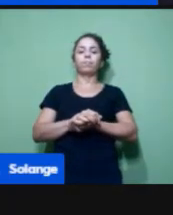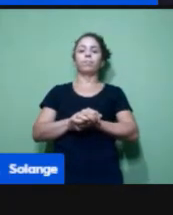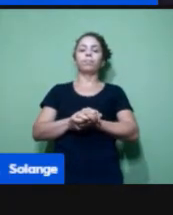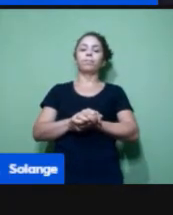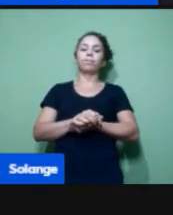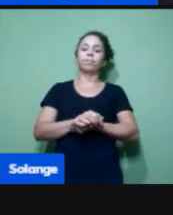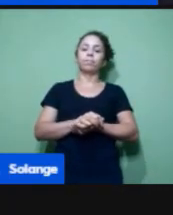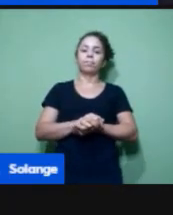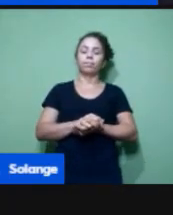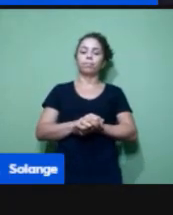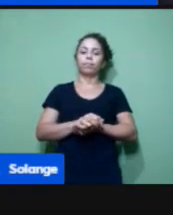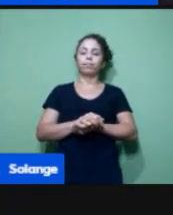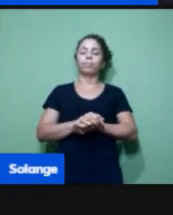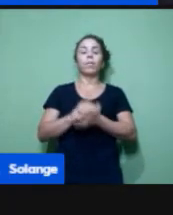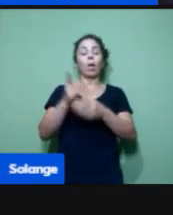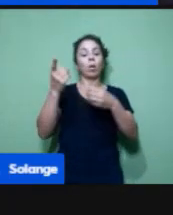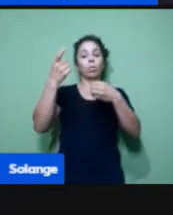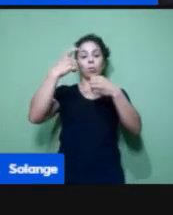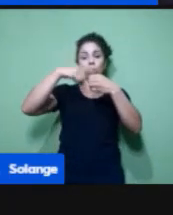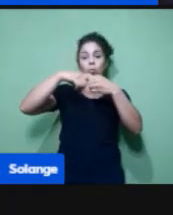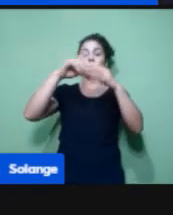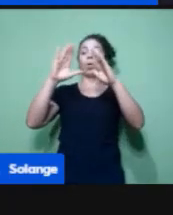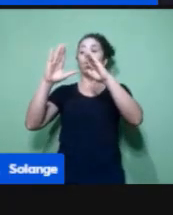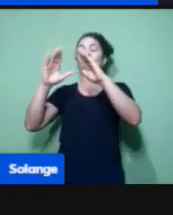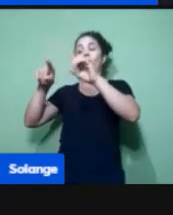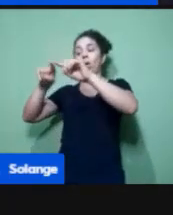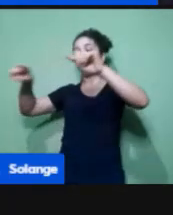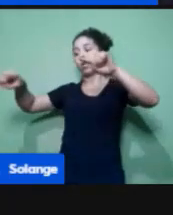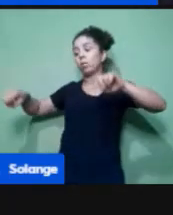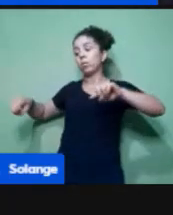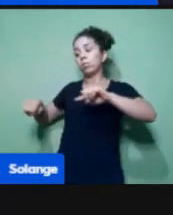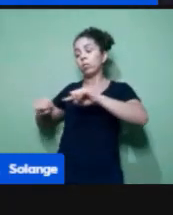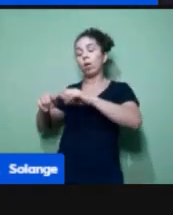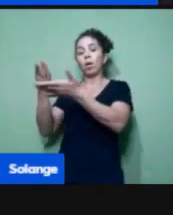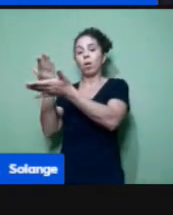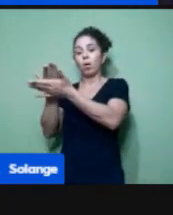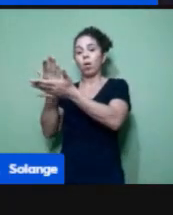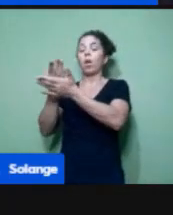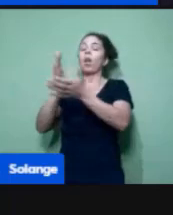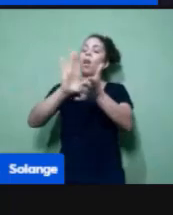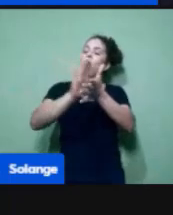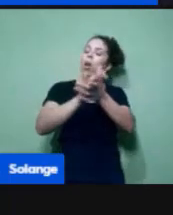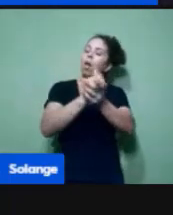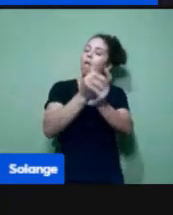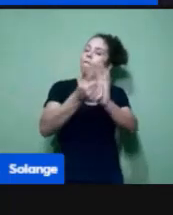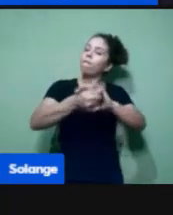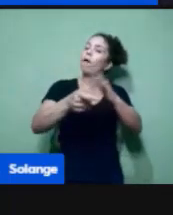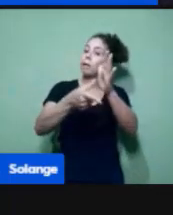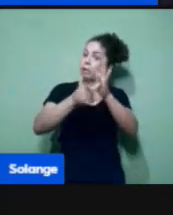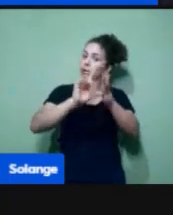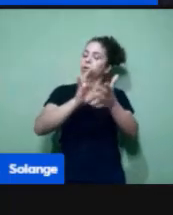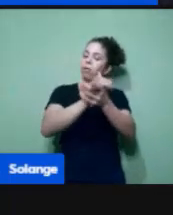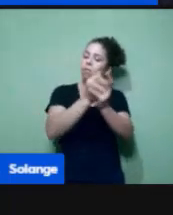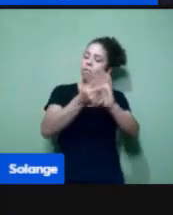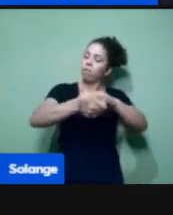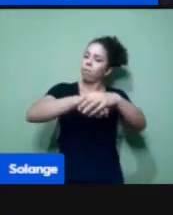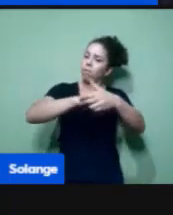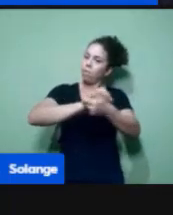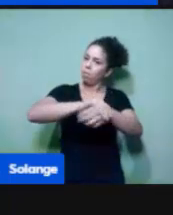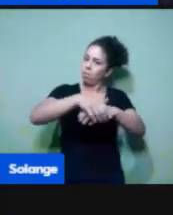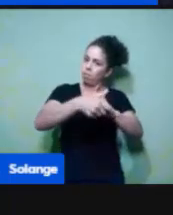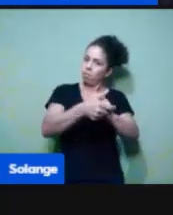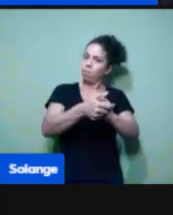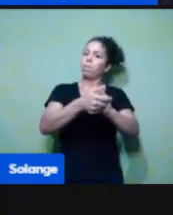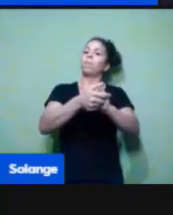Ao retorno para a sala de aula, lavar as mãos com sabonete ou passar álcool gel, tá? Então, nesse momento